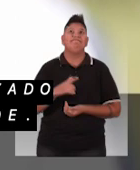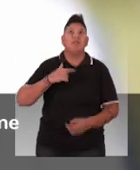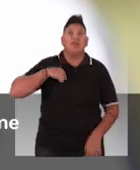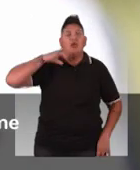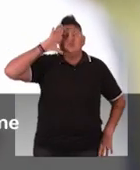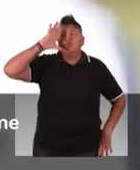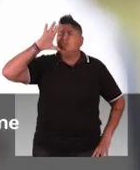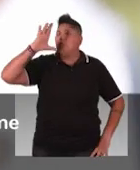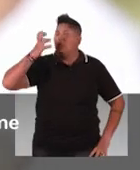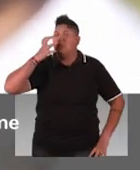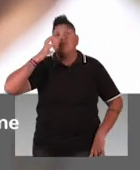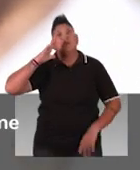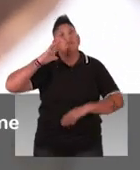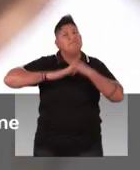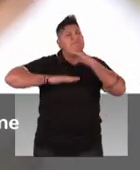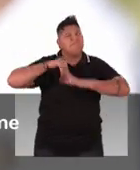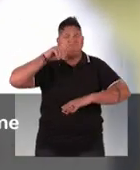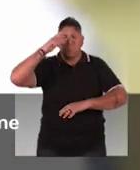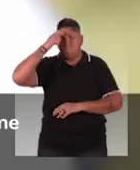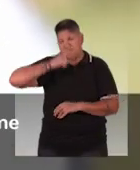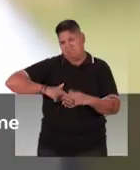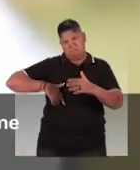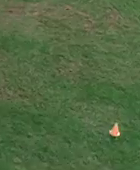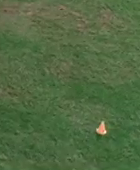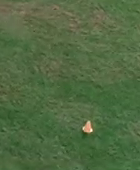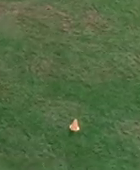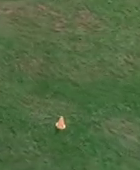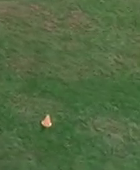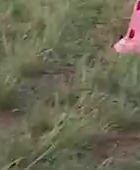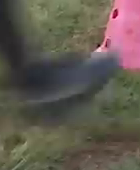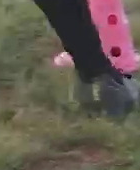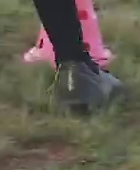sonho. Quero de fato me profissionalizar no futebol.